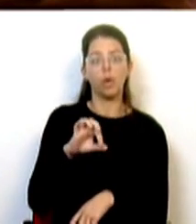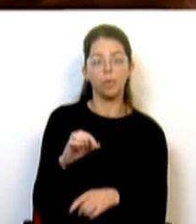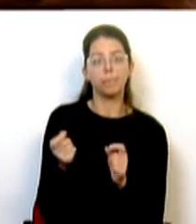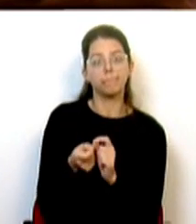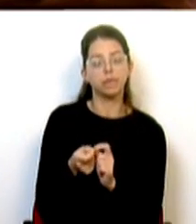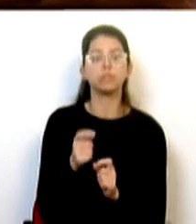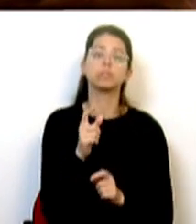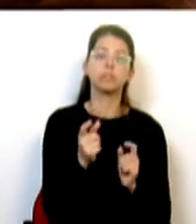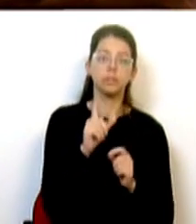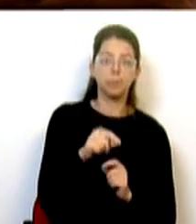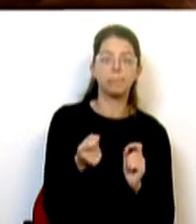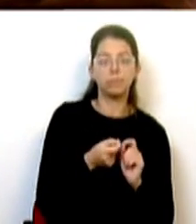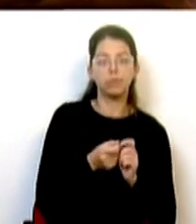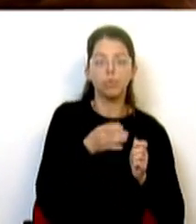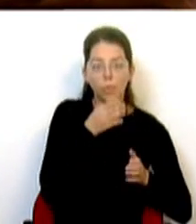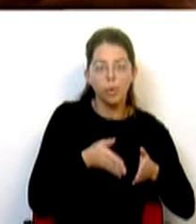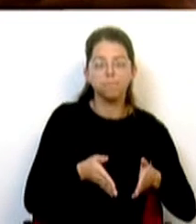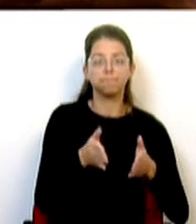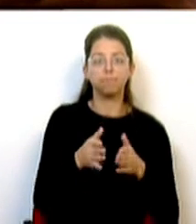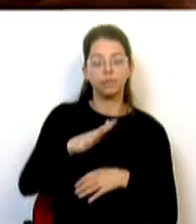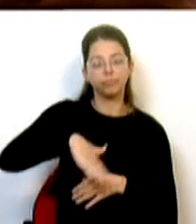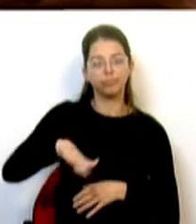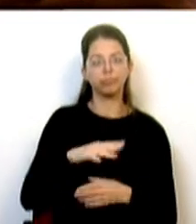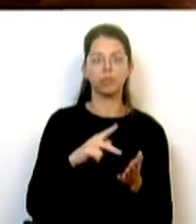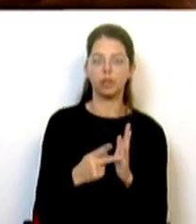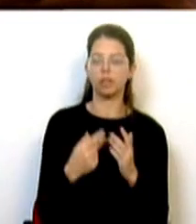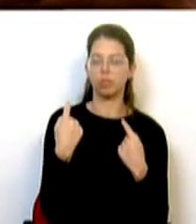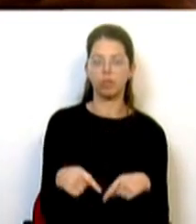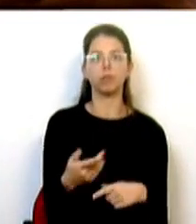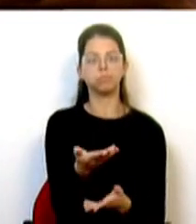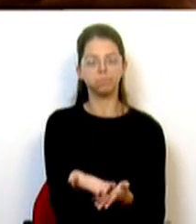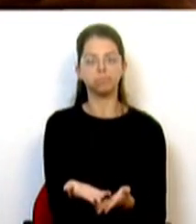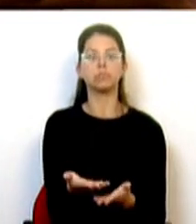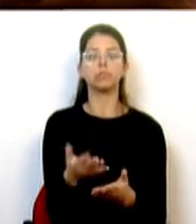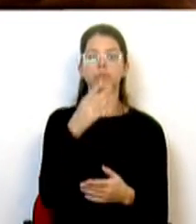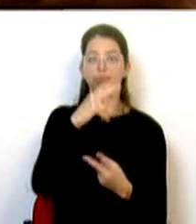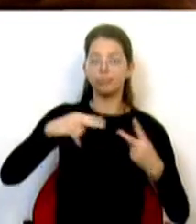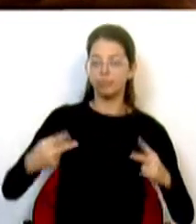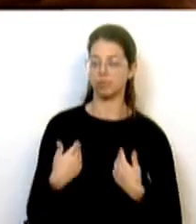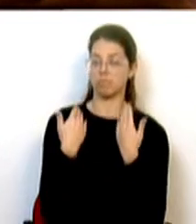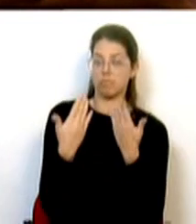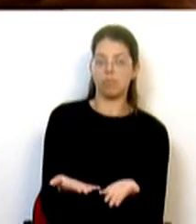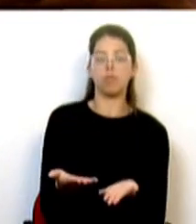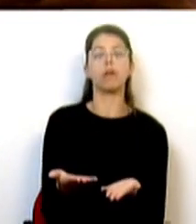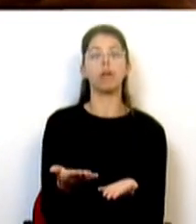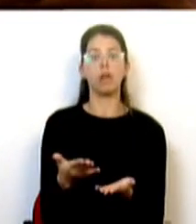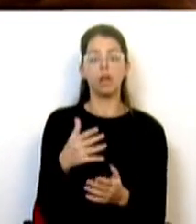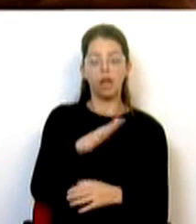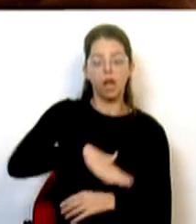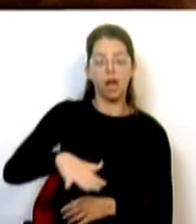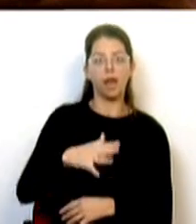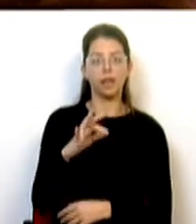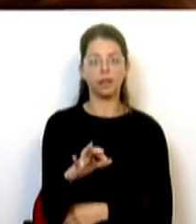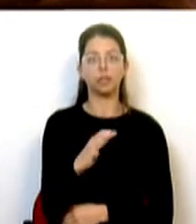da linha do Oeste, em terrenos com maturidade técnica para o efeito, disponibilizados pelo município com a área de 50 hectares,